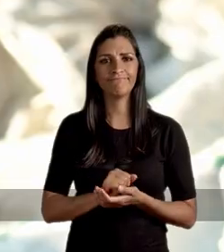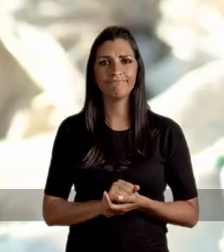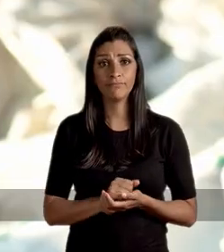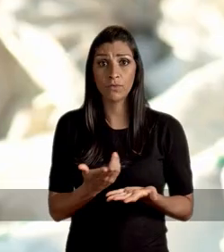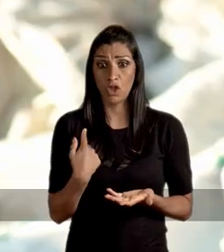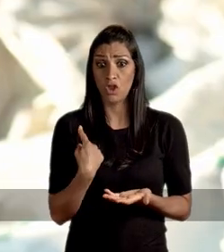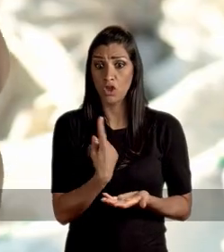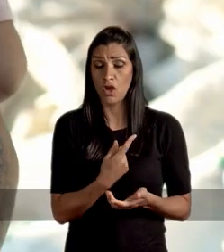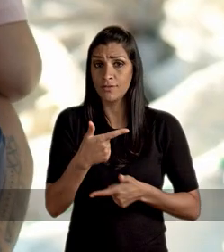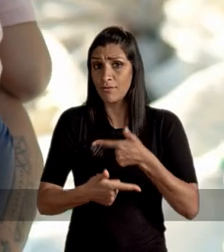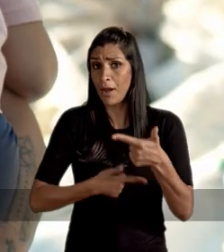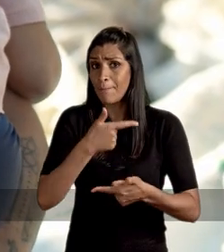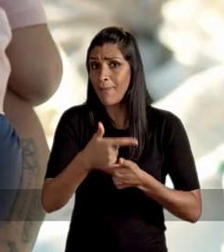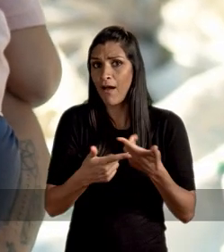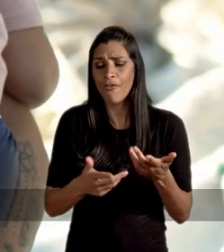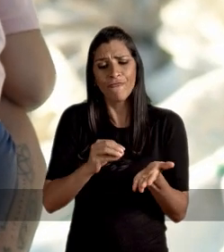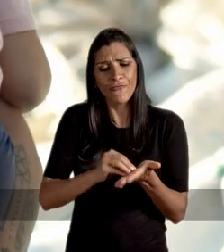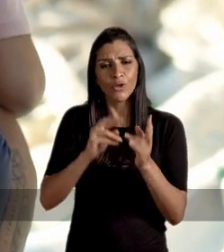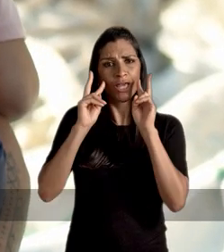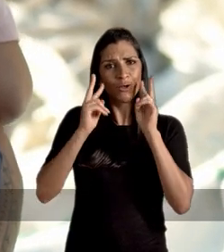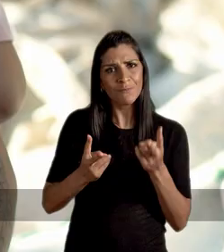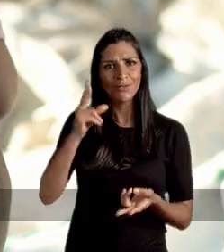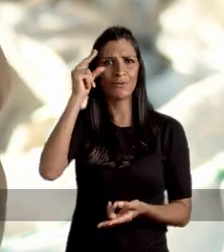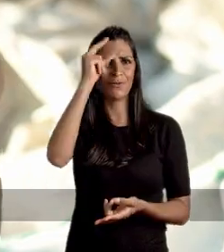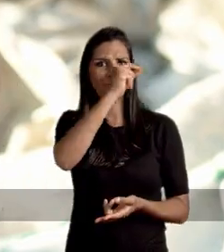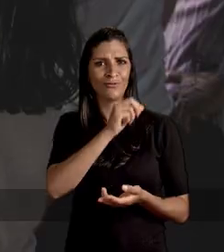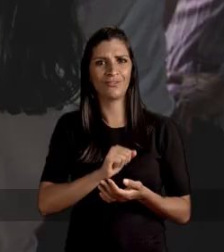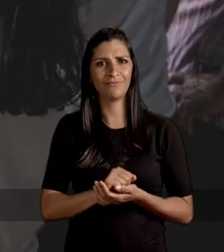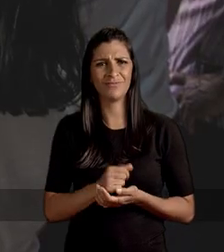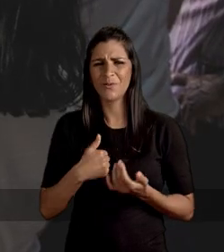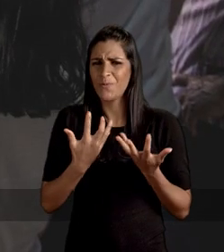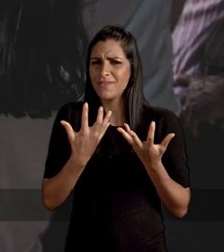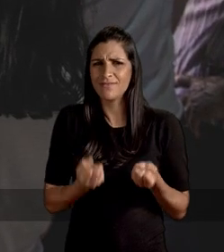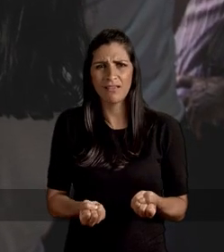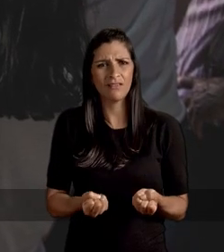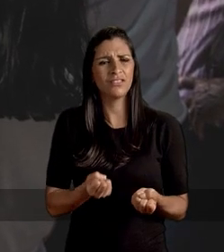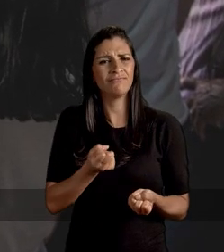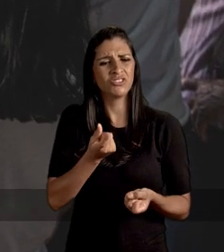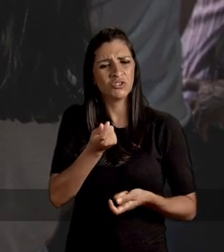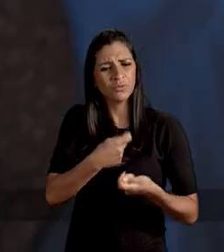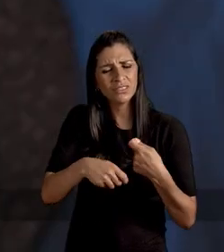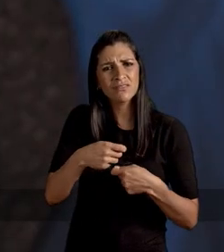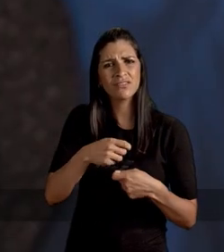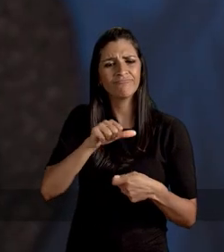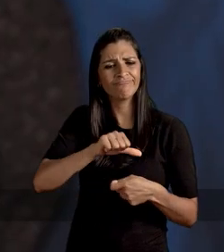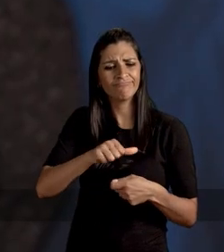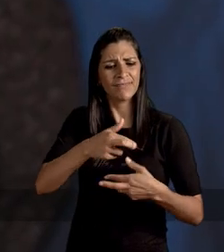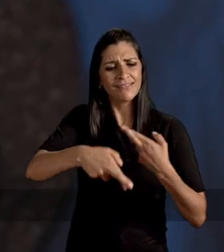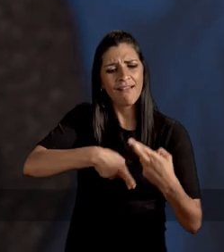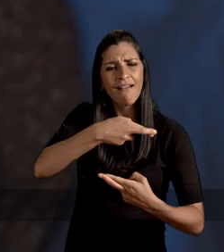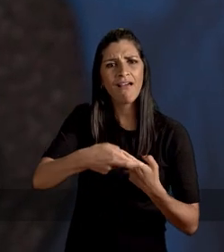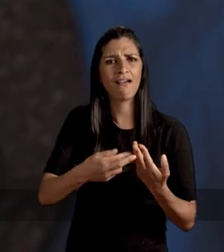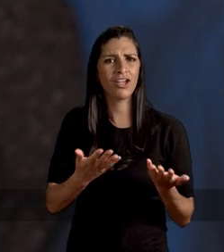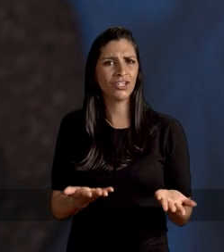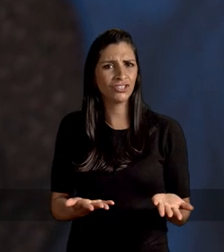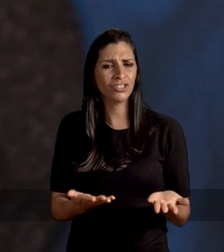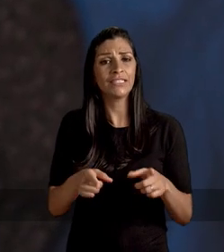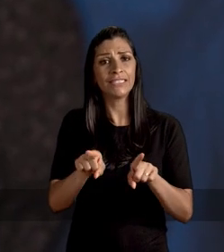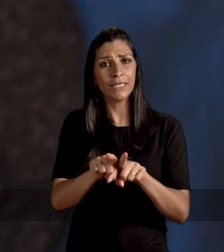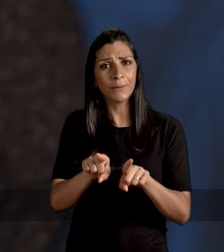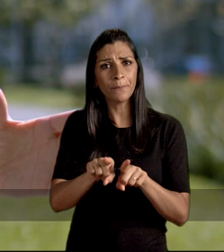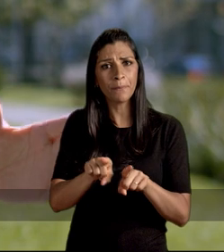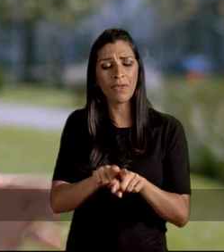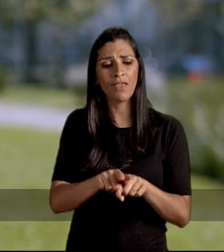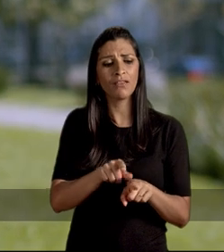mudada. Porque a gente presta um serviço e não existe esse reconhecimento da Prefeitura. Eu não me conformo com a péssima gestão dos resíduos da nossa cidade.